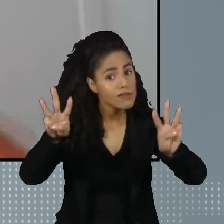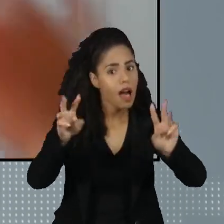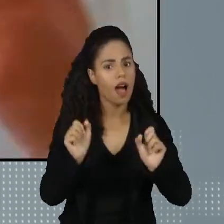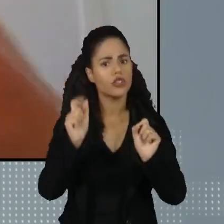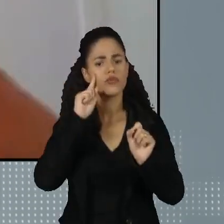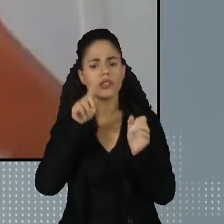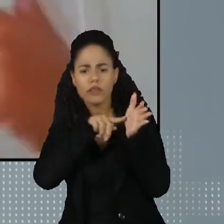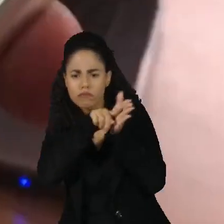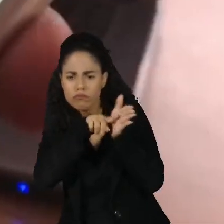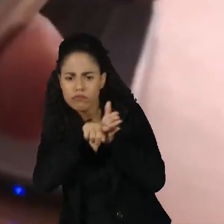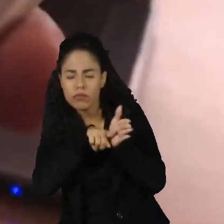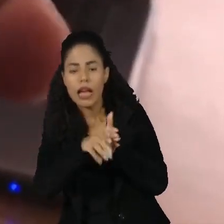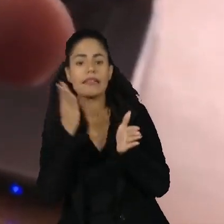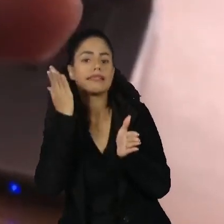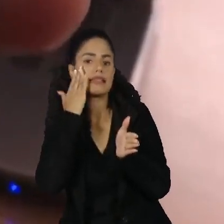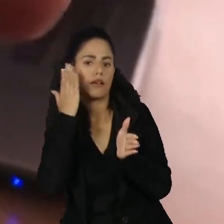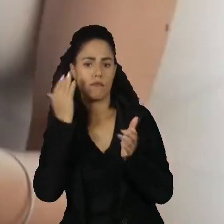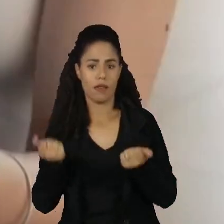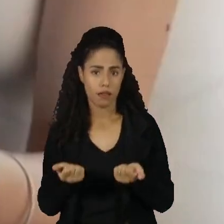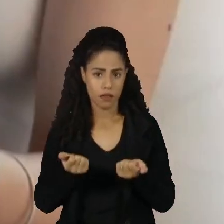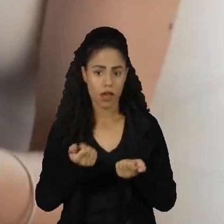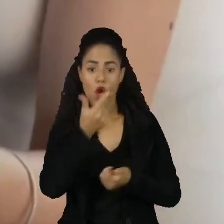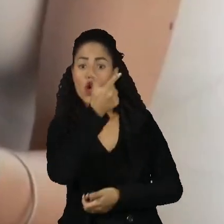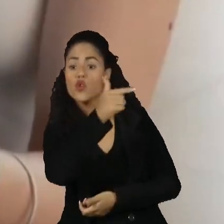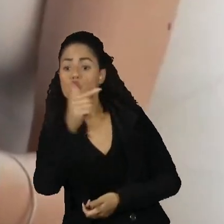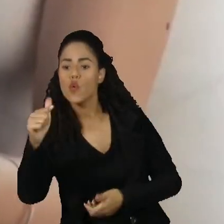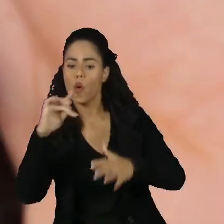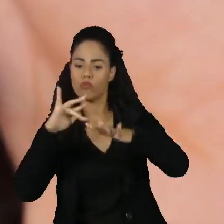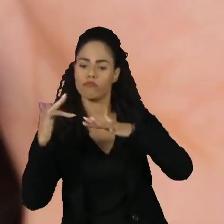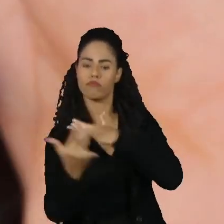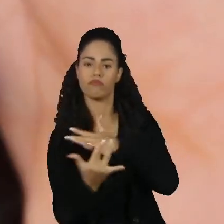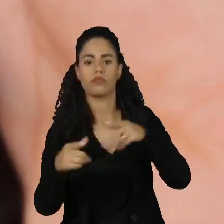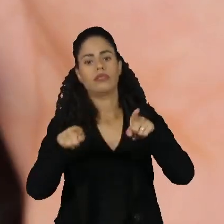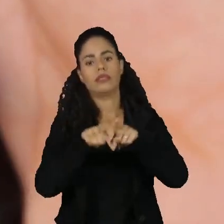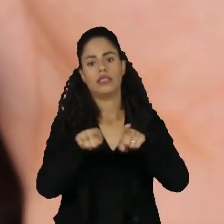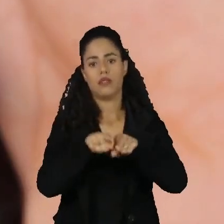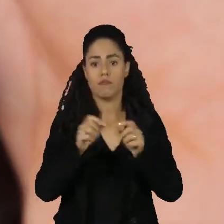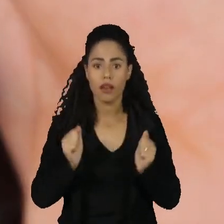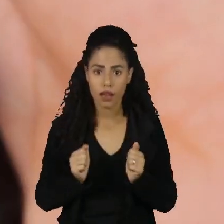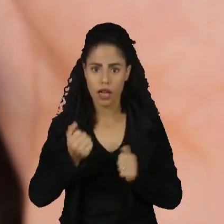você olhar em outras redes sociais e não só nas redes sociais dos seus amigos.